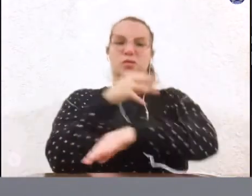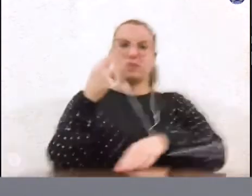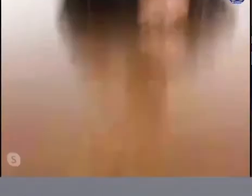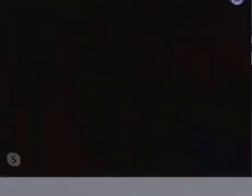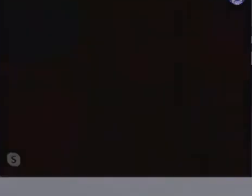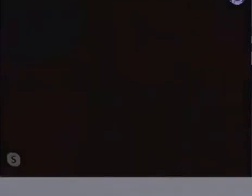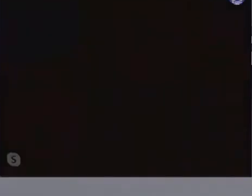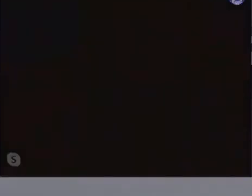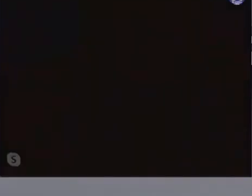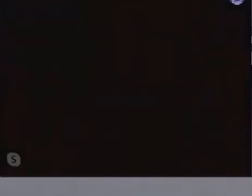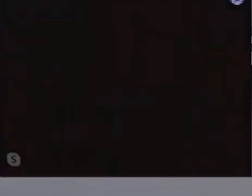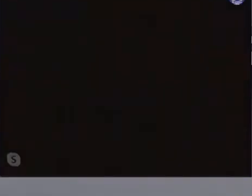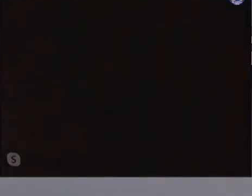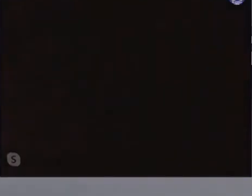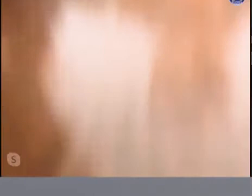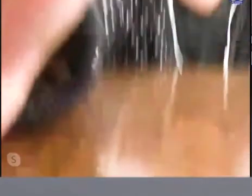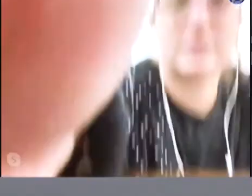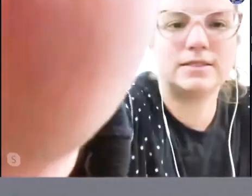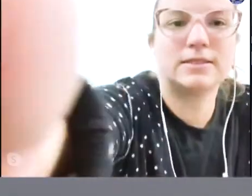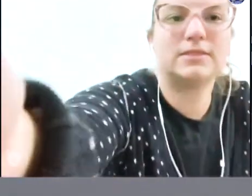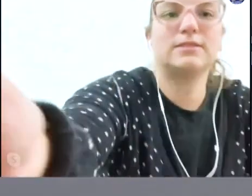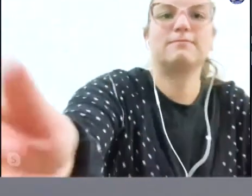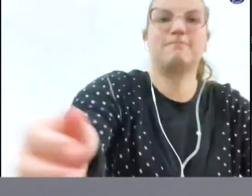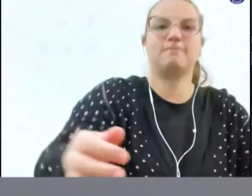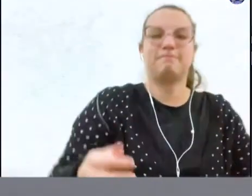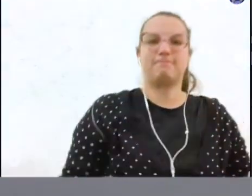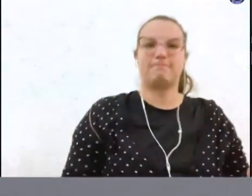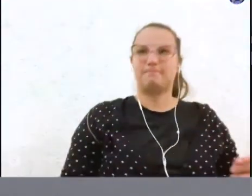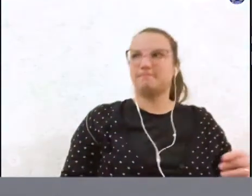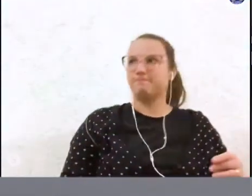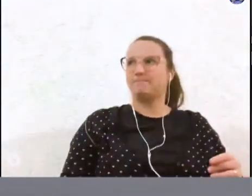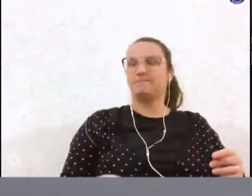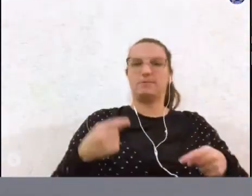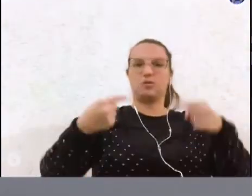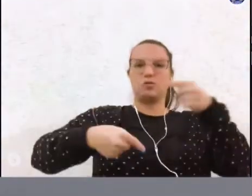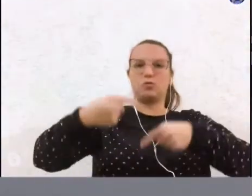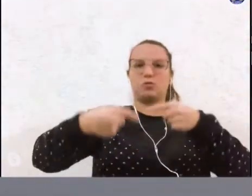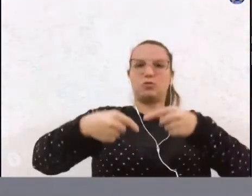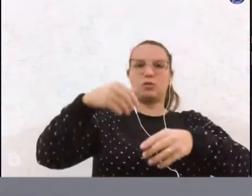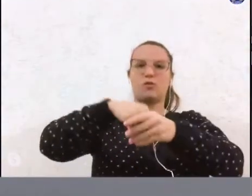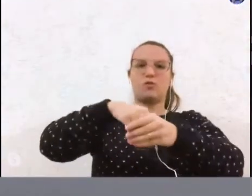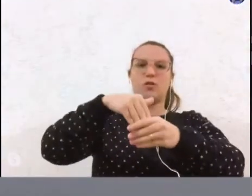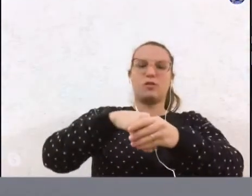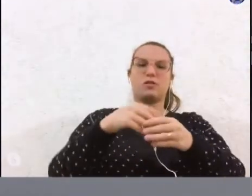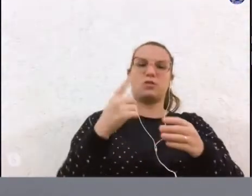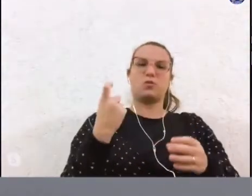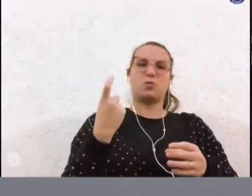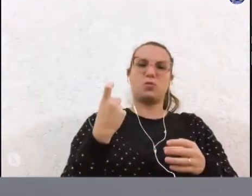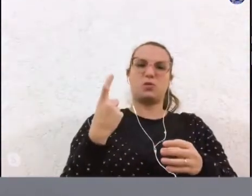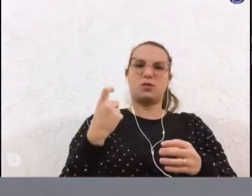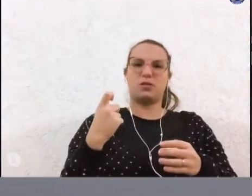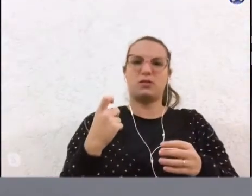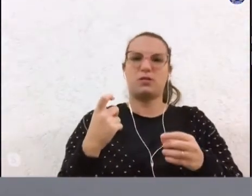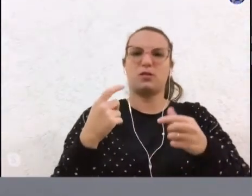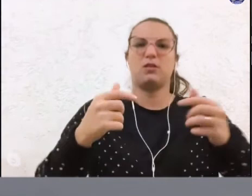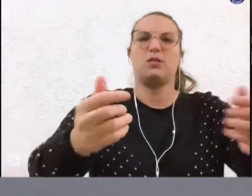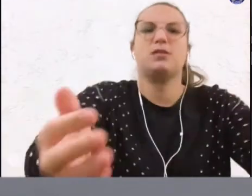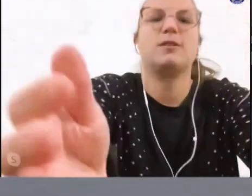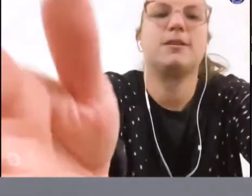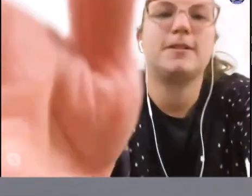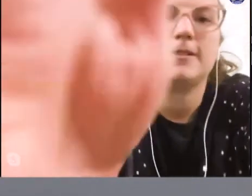denominado residencial recanto do tratubá discussão e votação única quórum 2 terços está em discussão a matéria